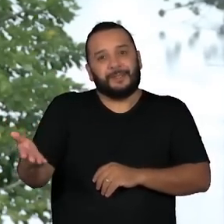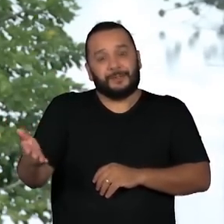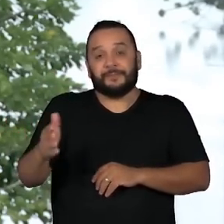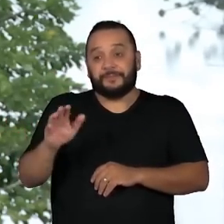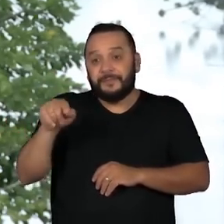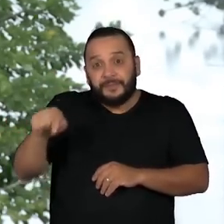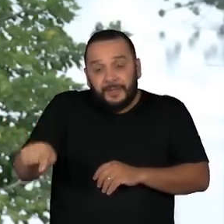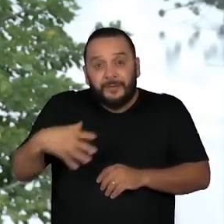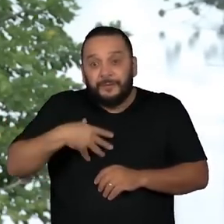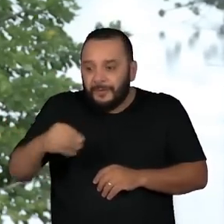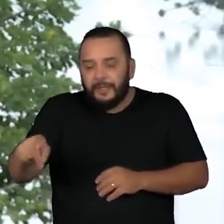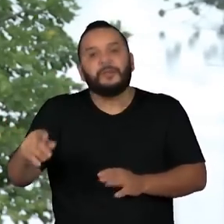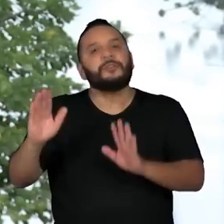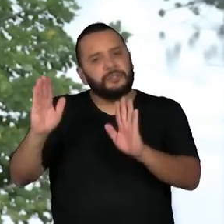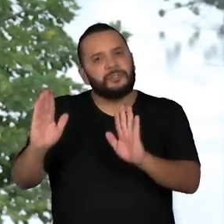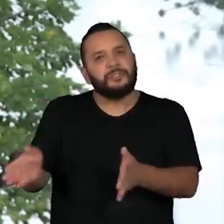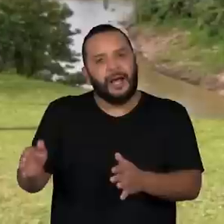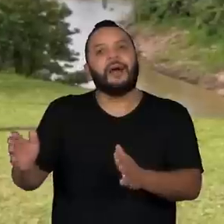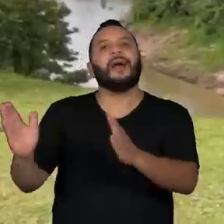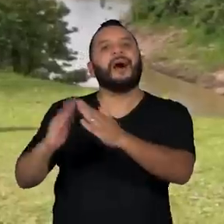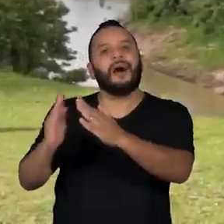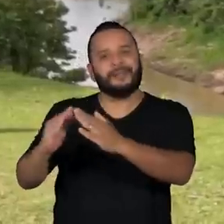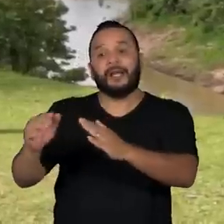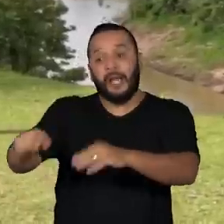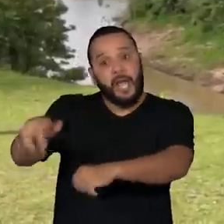Cada filho já começa a fazer suas casinhas desde cedo.